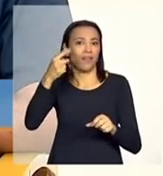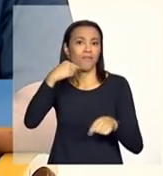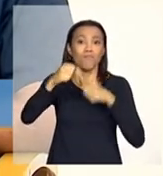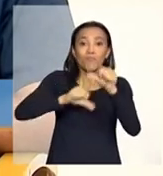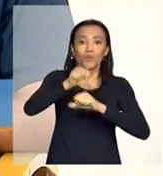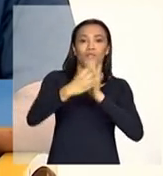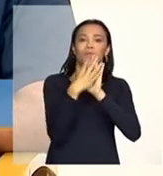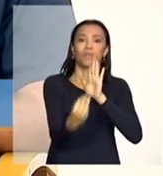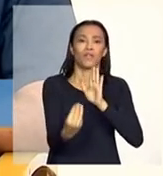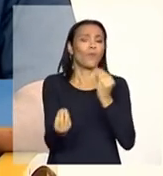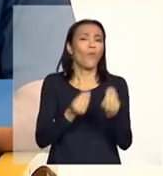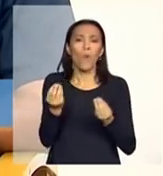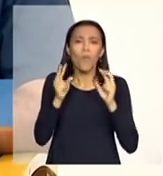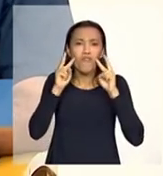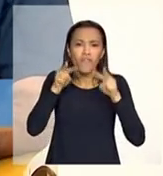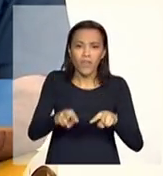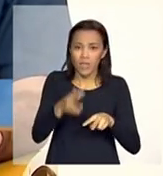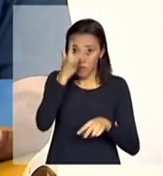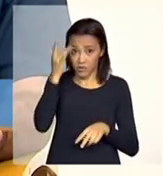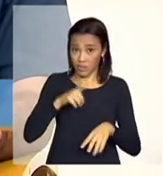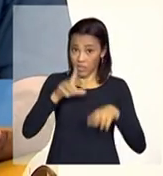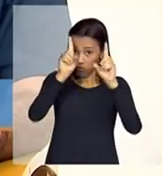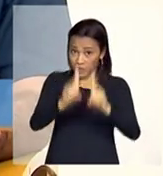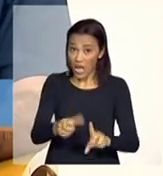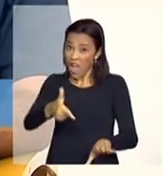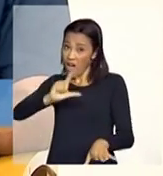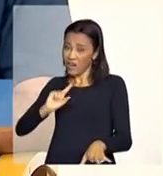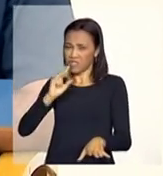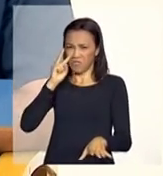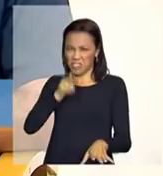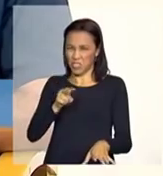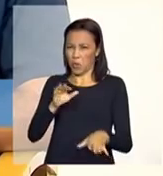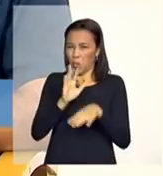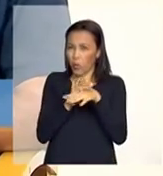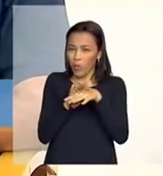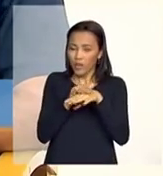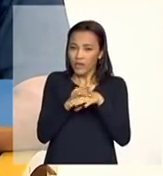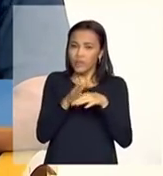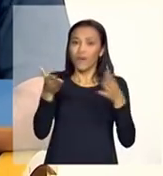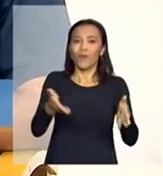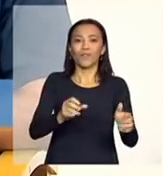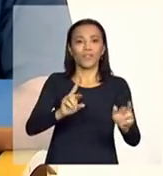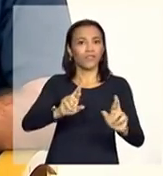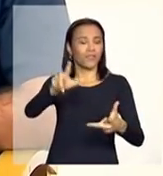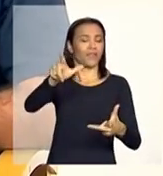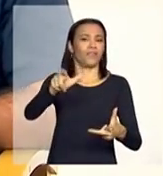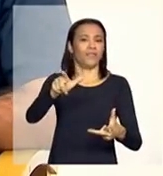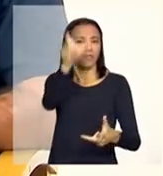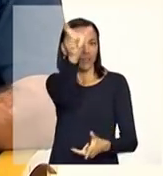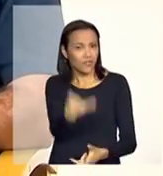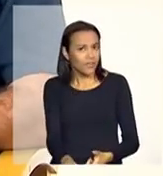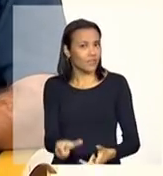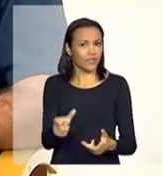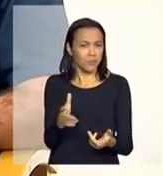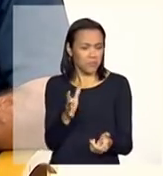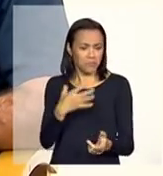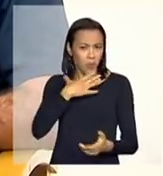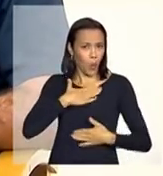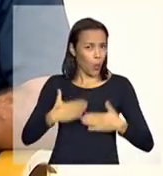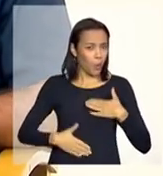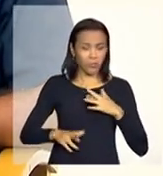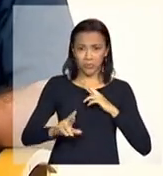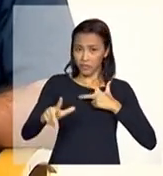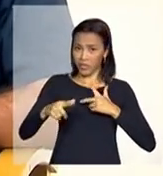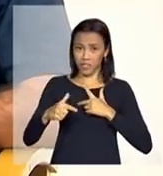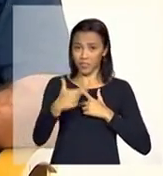as pessoas com deficiência. Se antes elas eram vistas como doentes, agora a gente está vendo elas como diferentes, né? Como simplesmente um corpo diferente dos demais